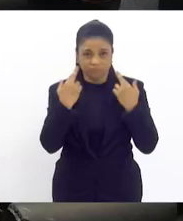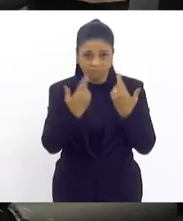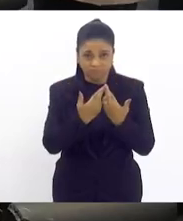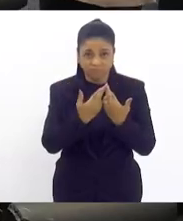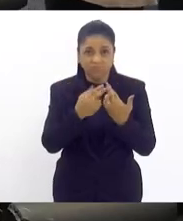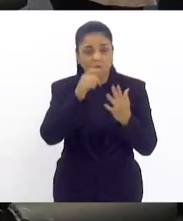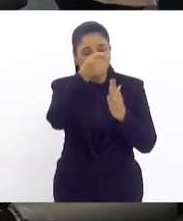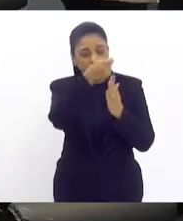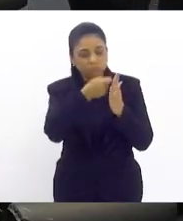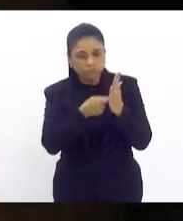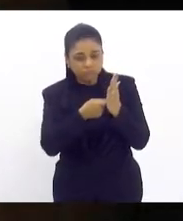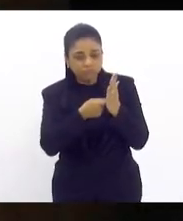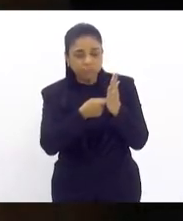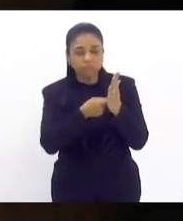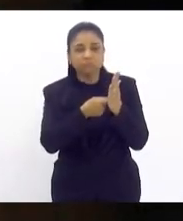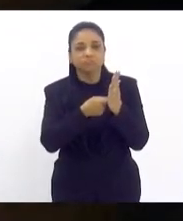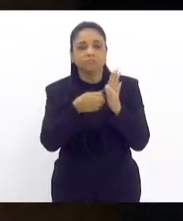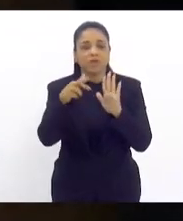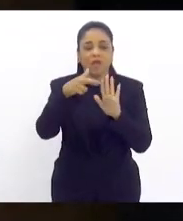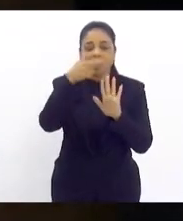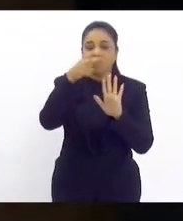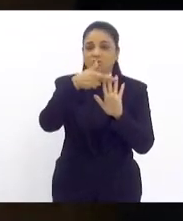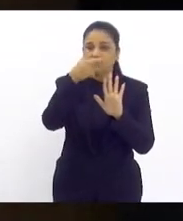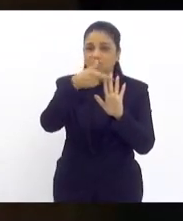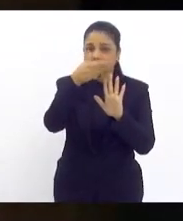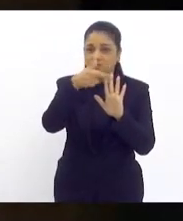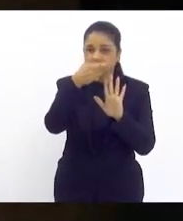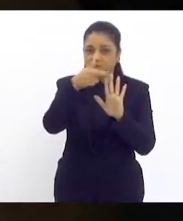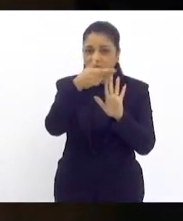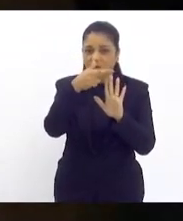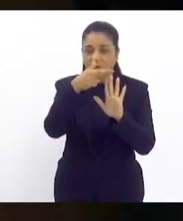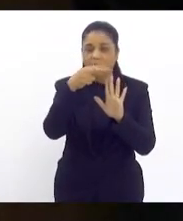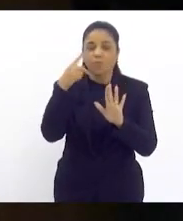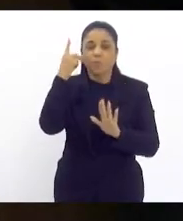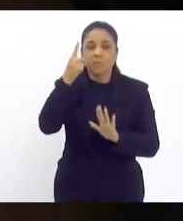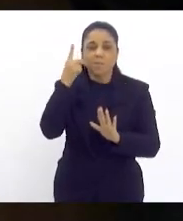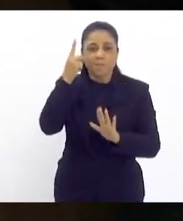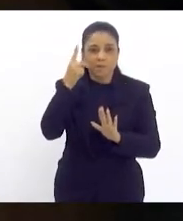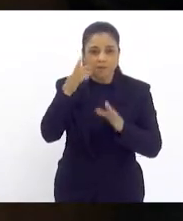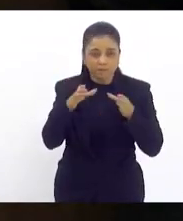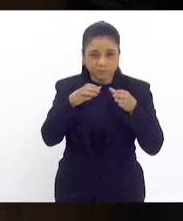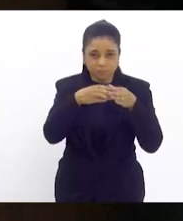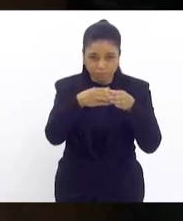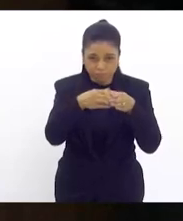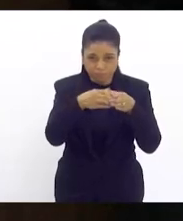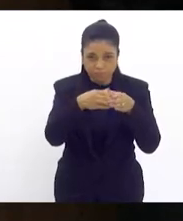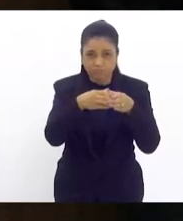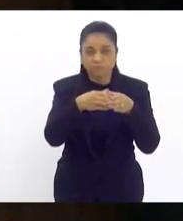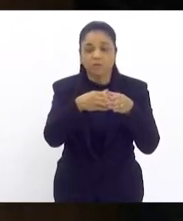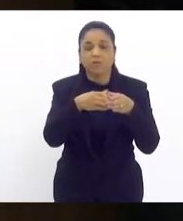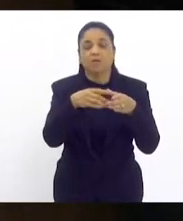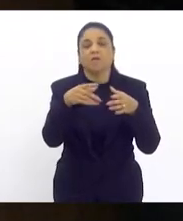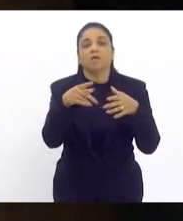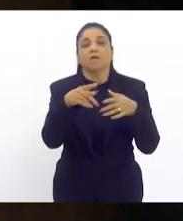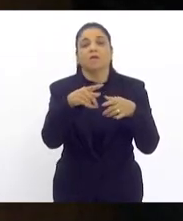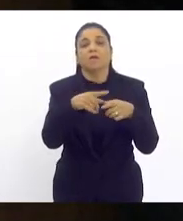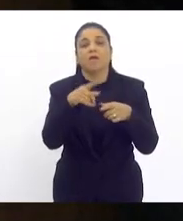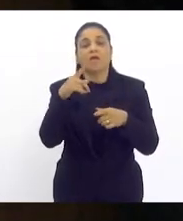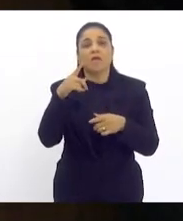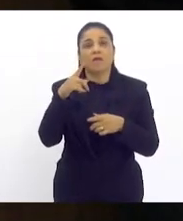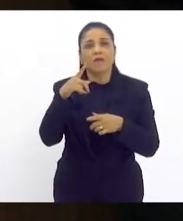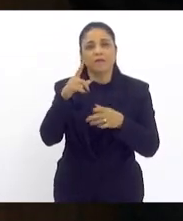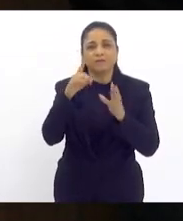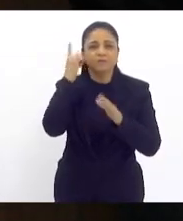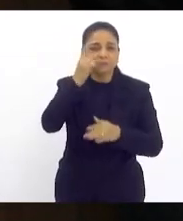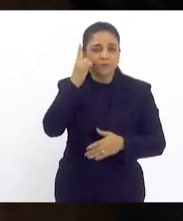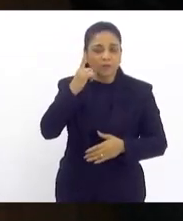do projeto de resolução que trata das frentes parlamentares. É um texto original do deputado Luiz Paulo, que foi o autor.